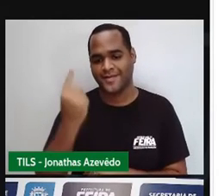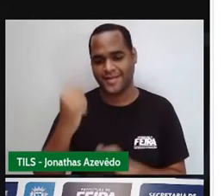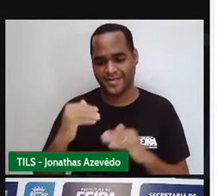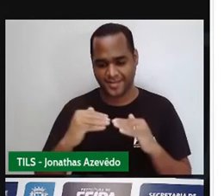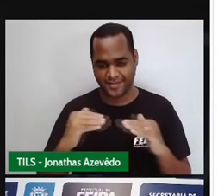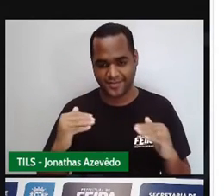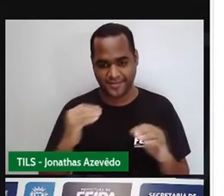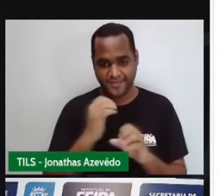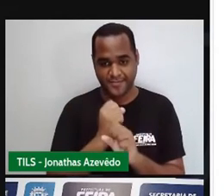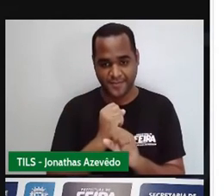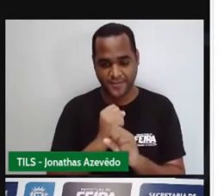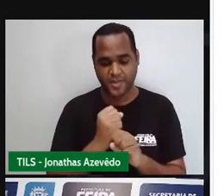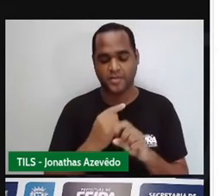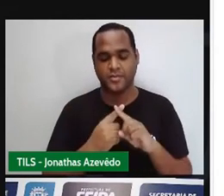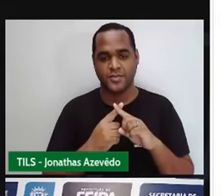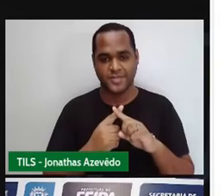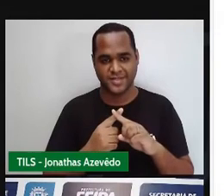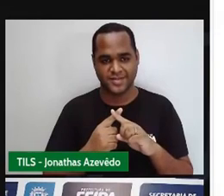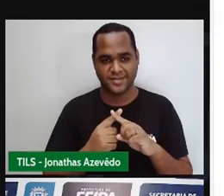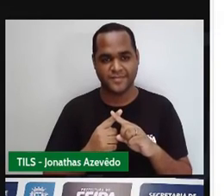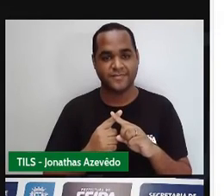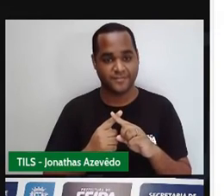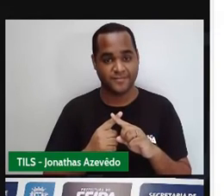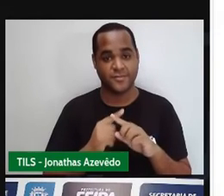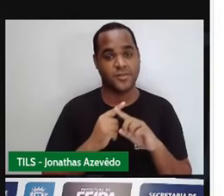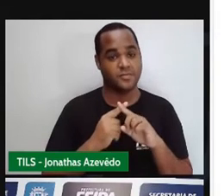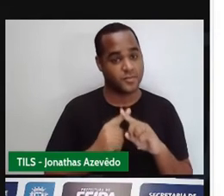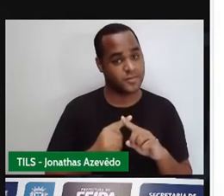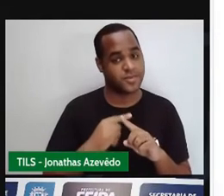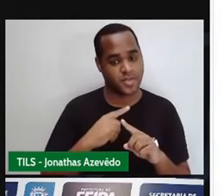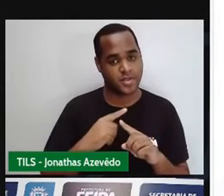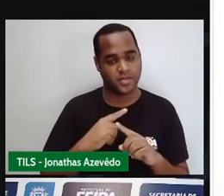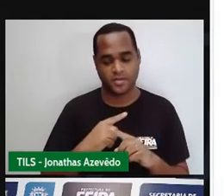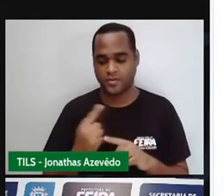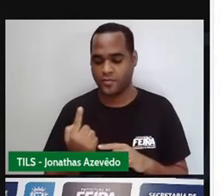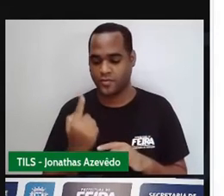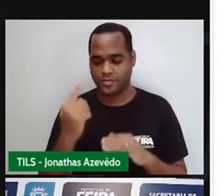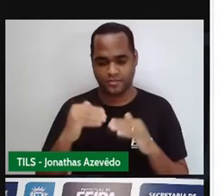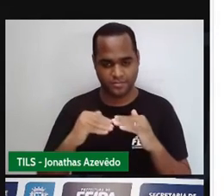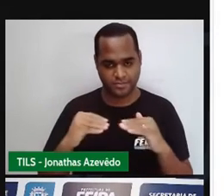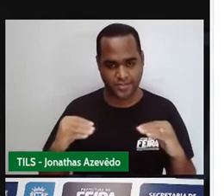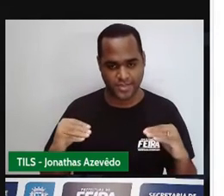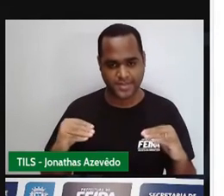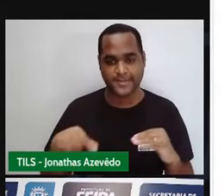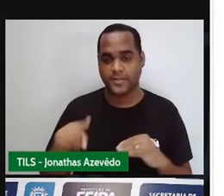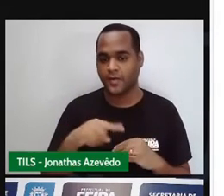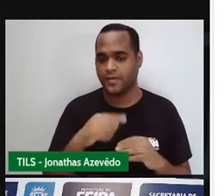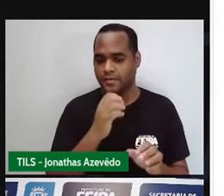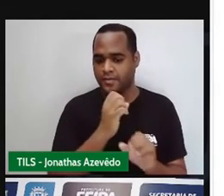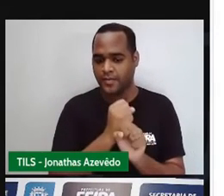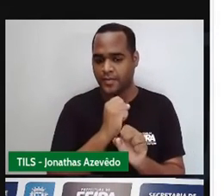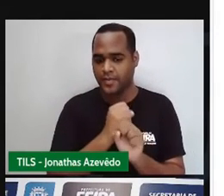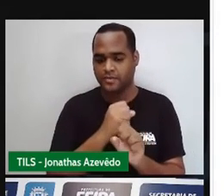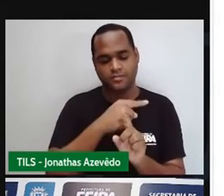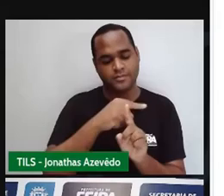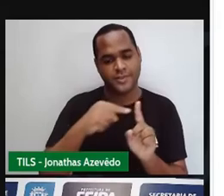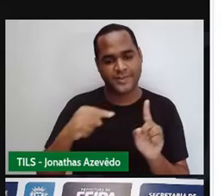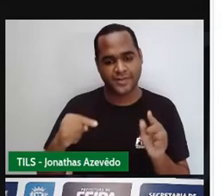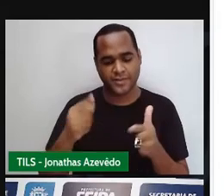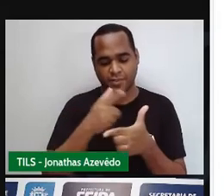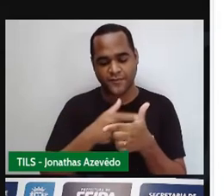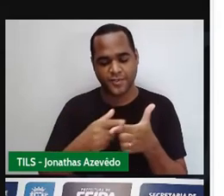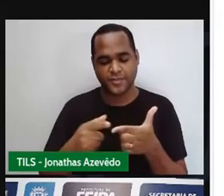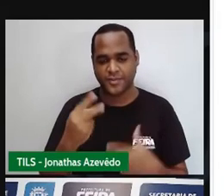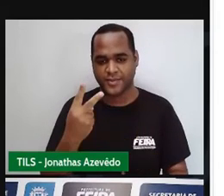e depois que a gente multiplica essa base por essa altura a gente calcula a metade divide